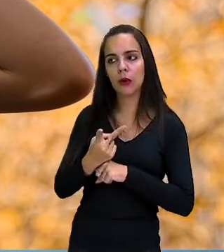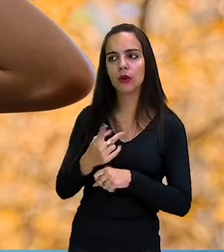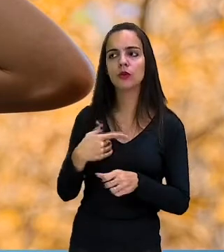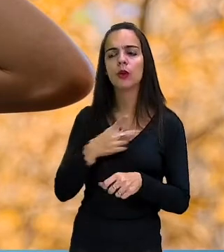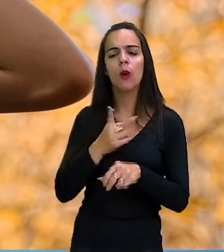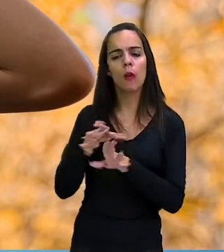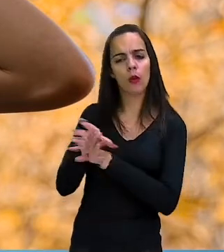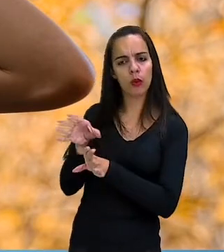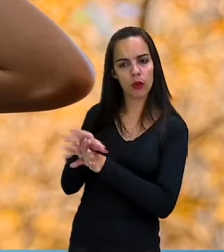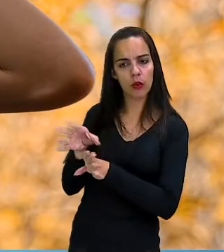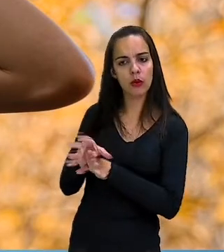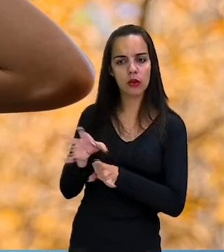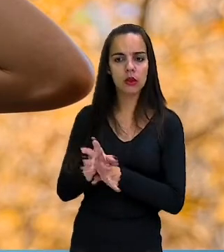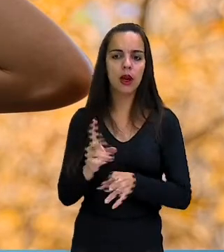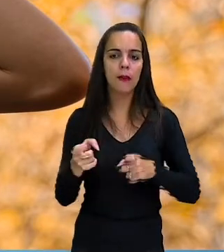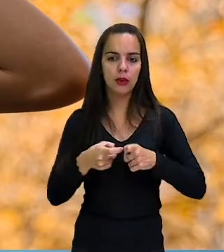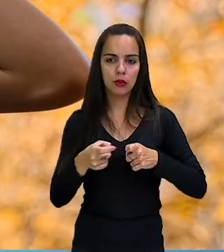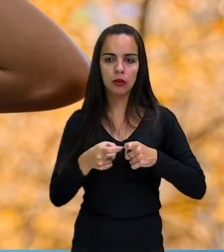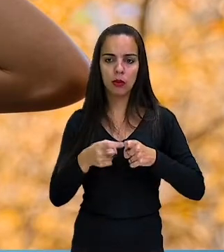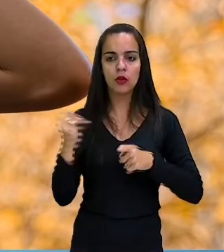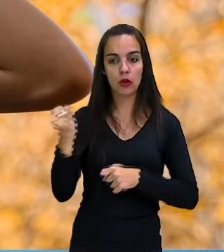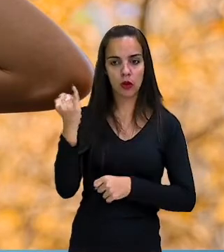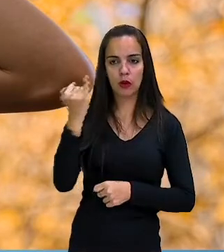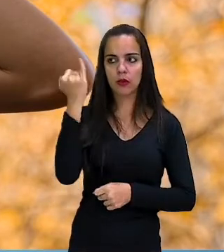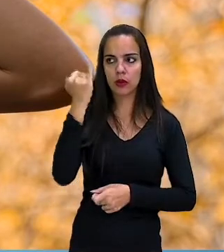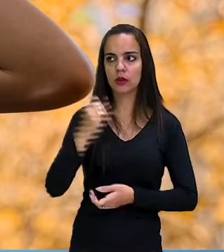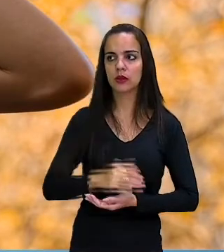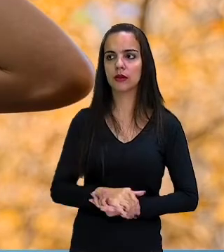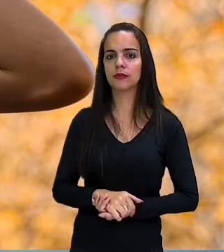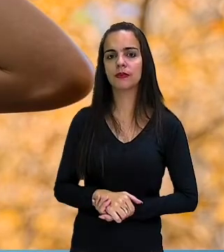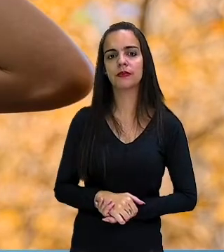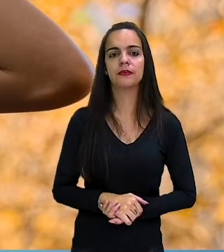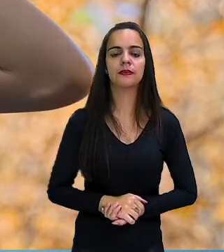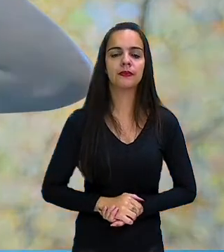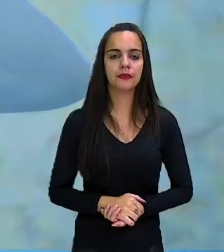aconselhamento, ok? Vamos lá? Next one.